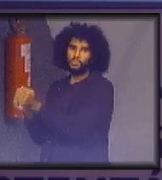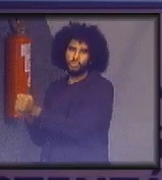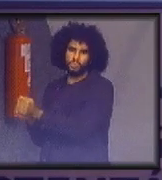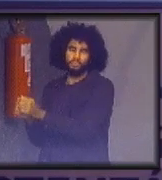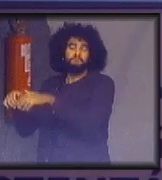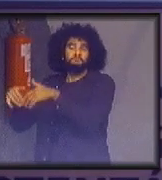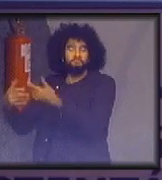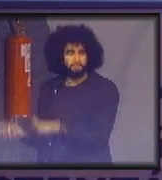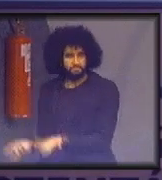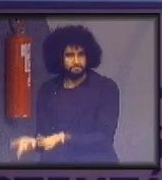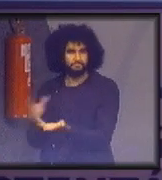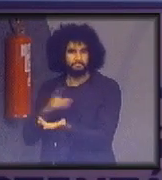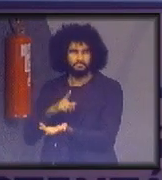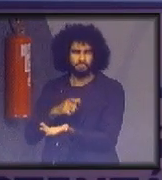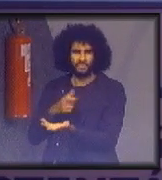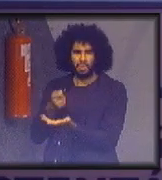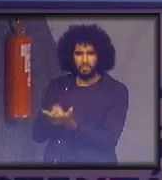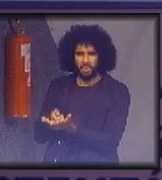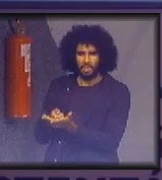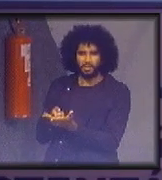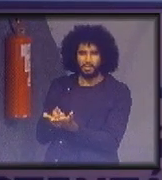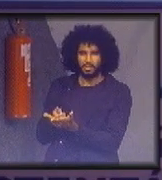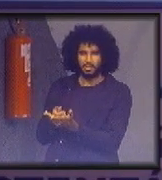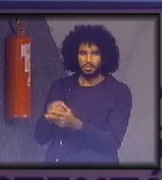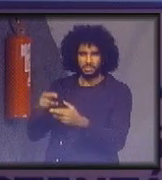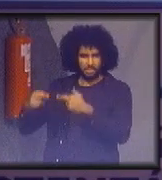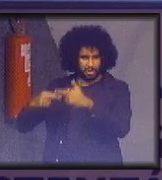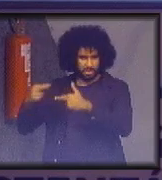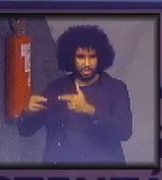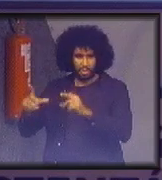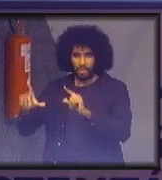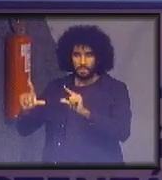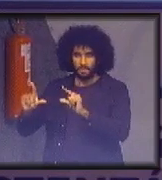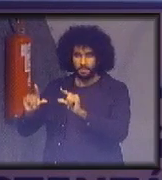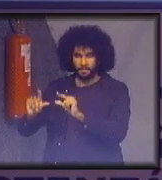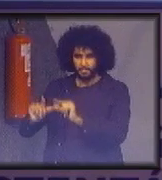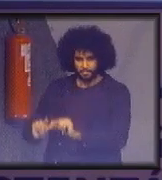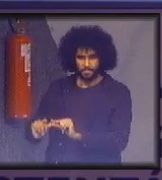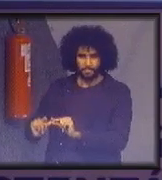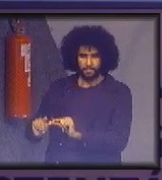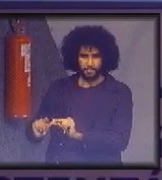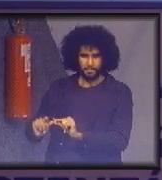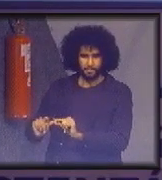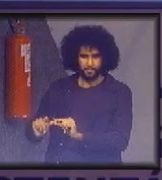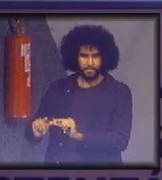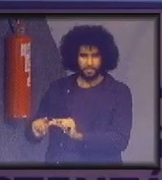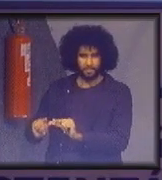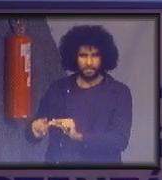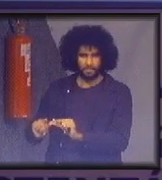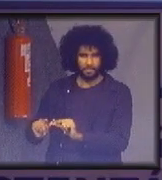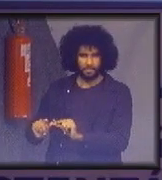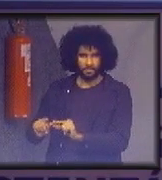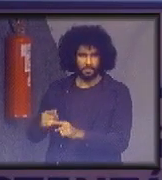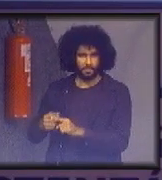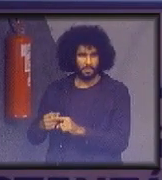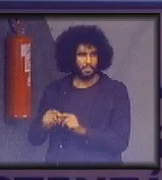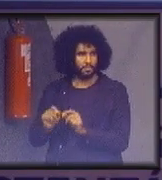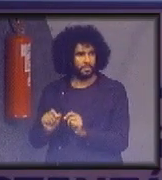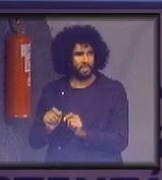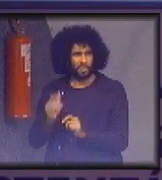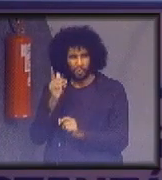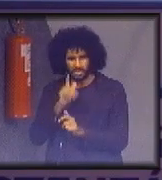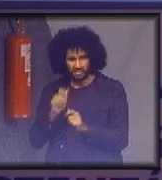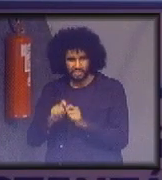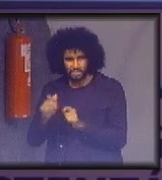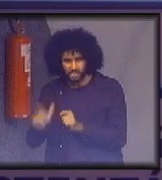Portanto, o custo de reciclagem diminui muito, porque o maior parte do custo de reciclagem é a logística para fazer a